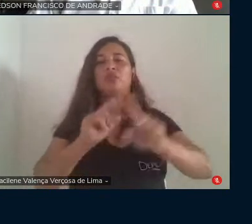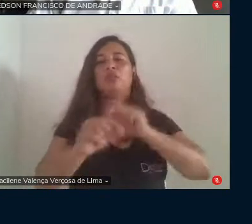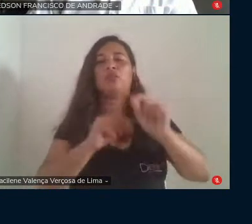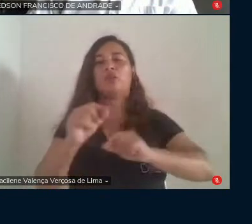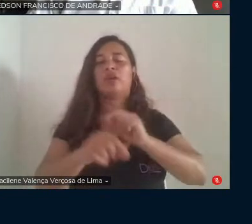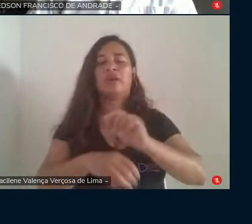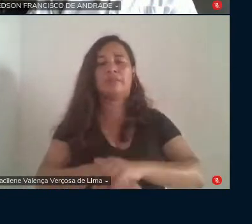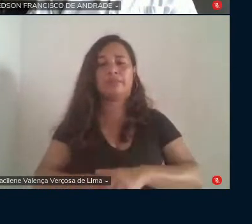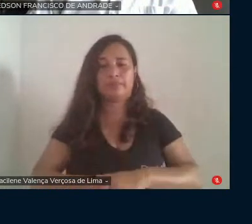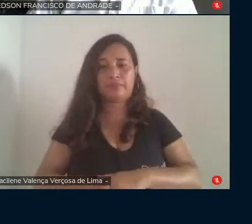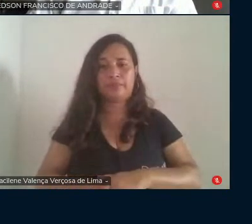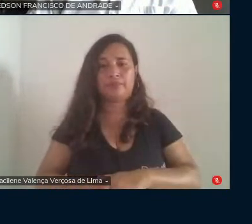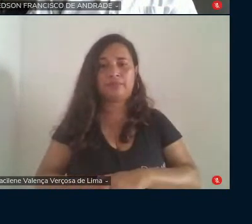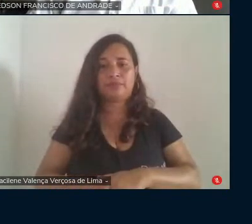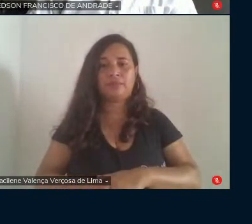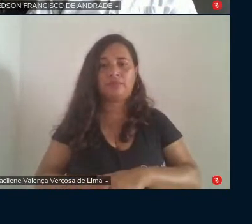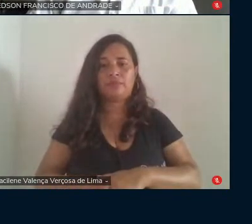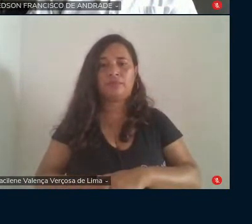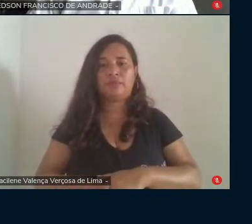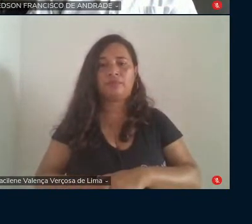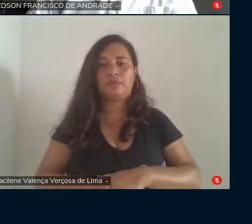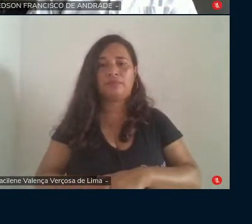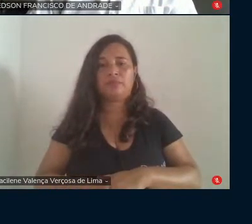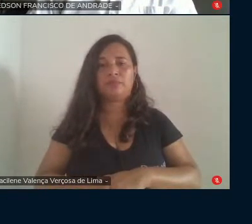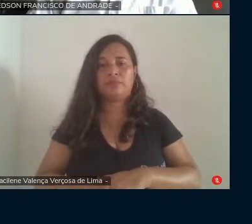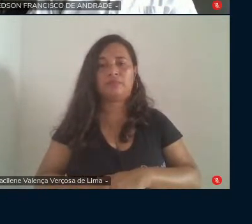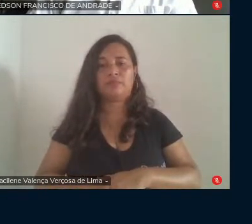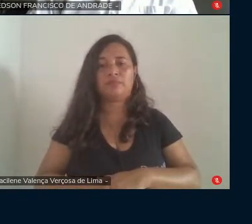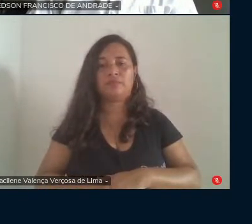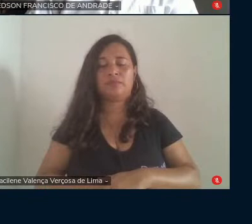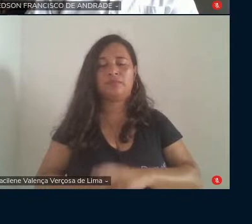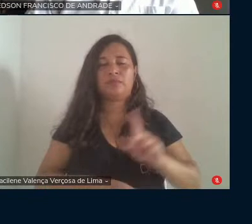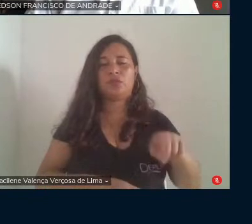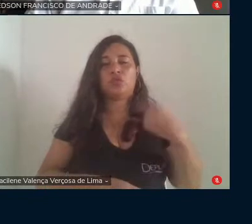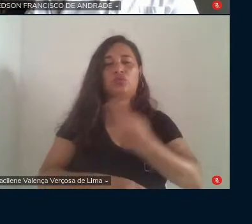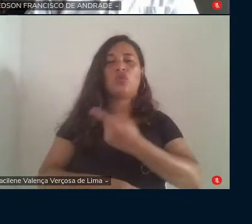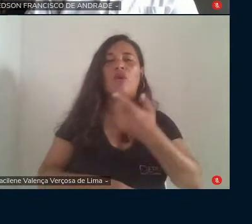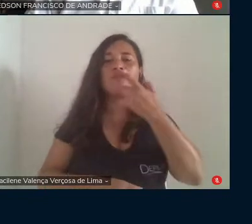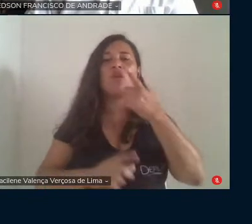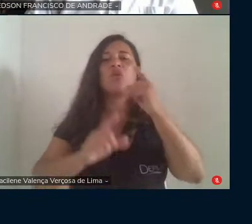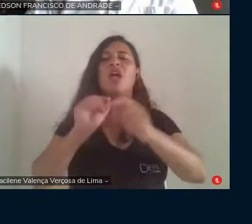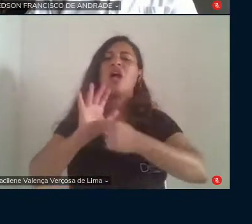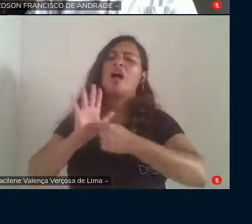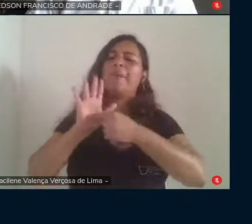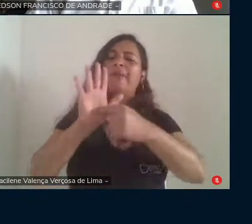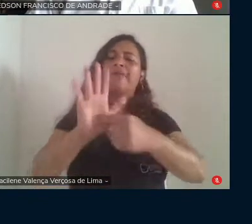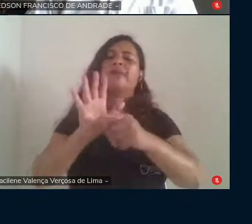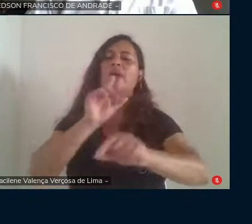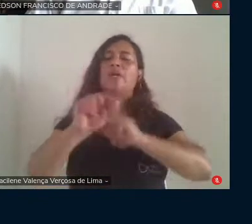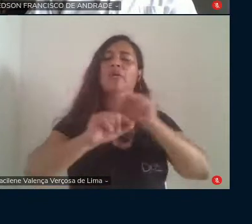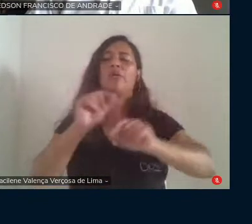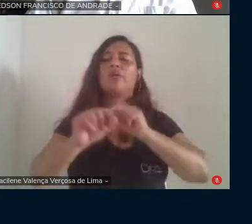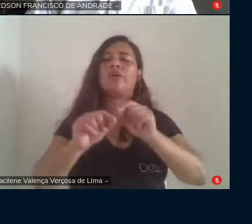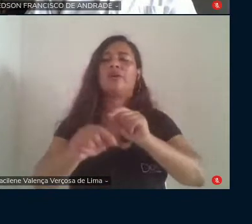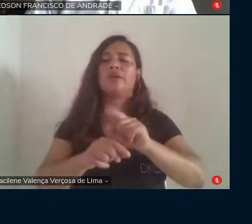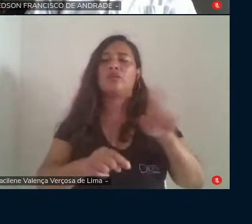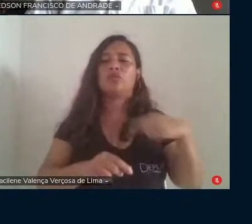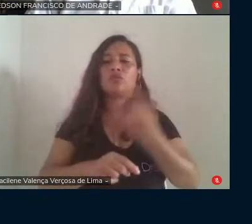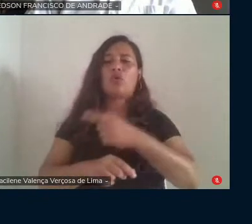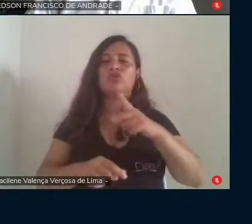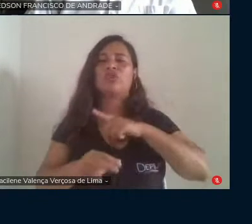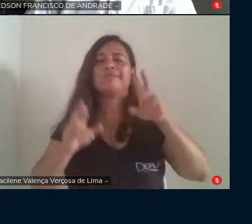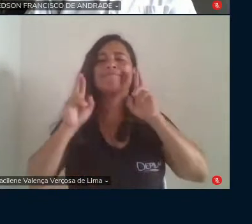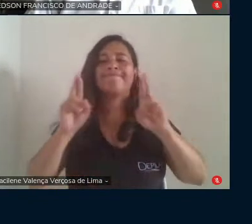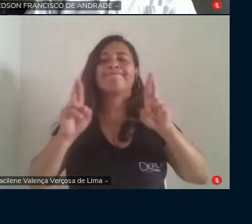ideia da nossa fala de apresentar o que nós temos de esperançar